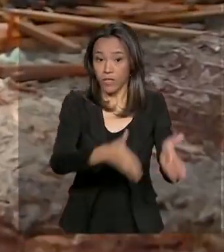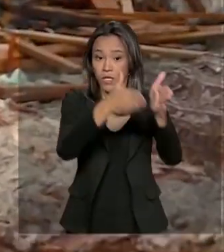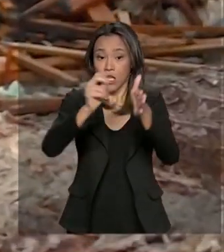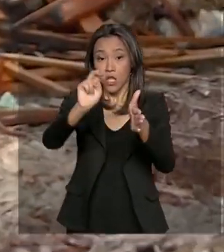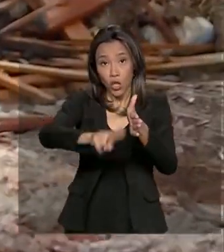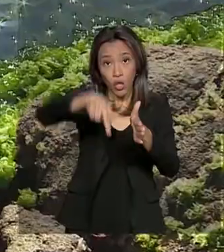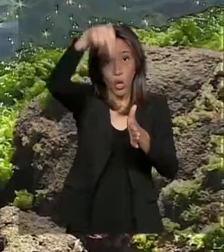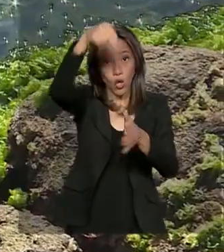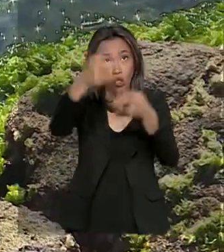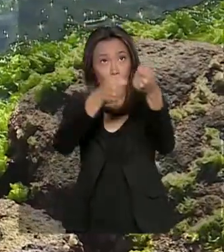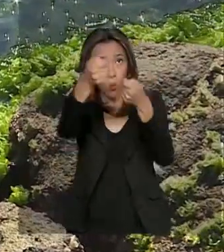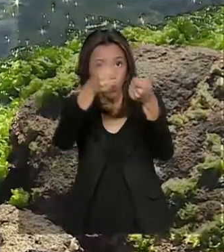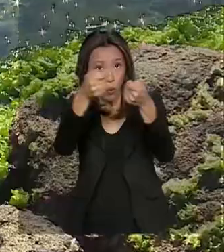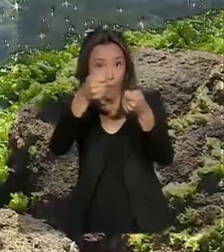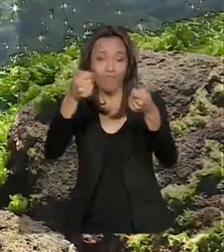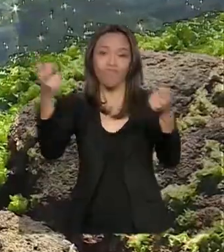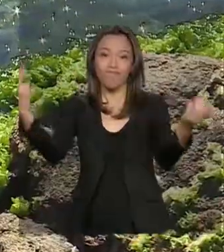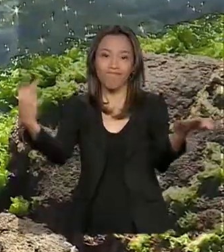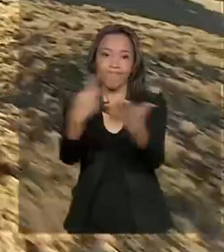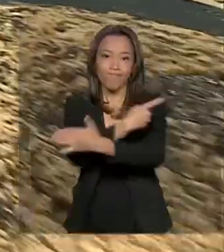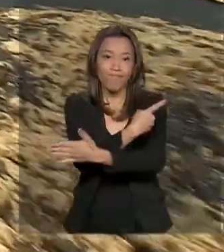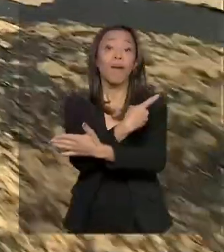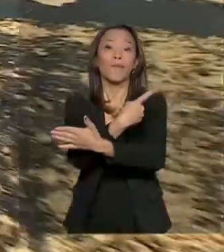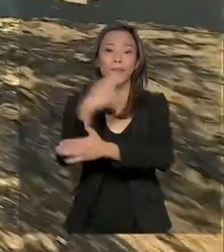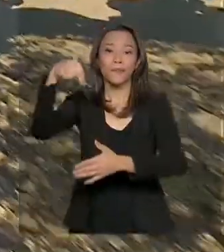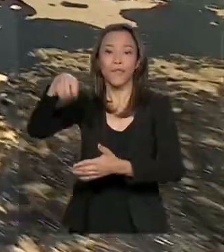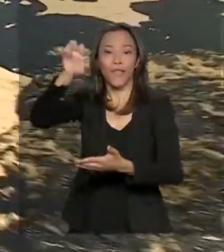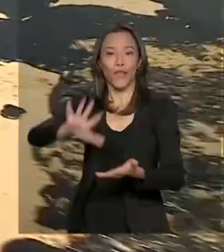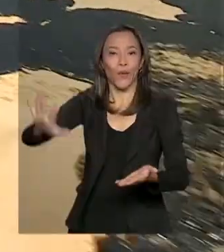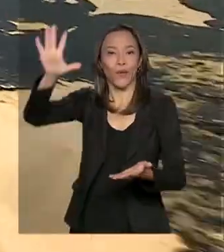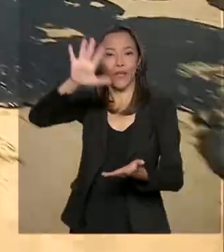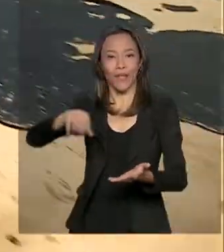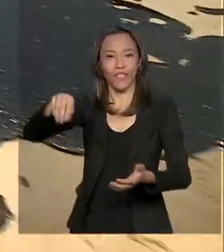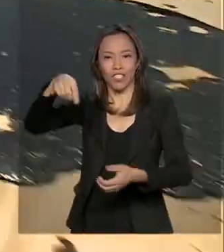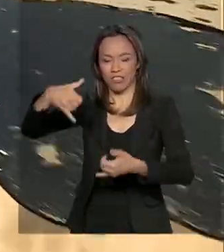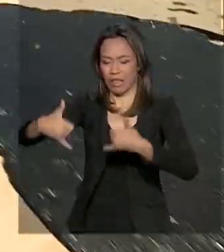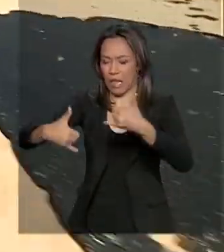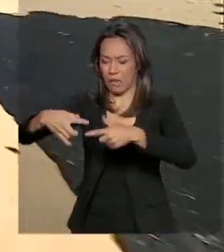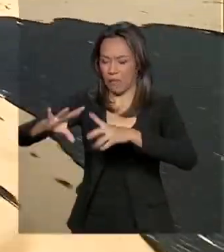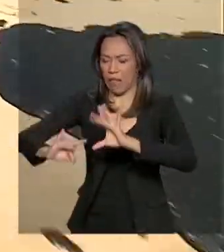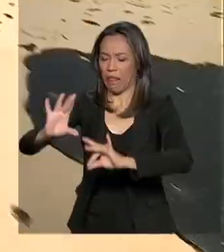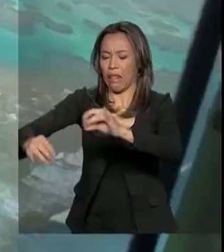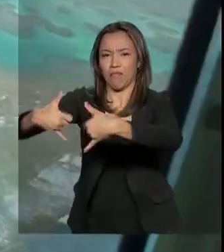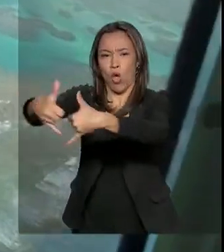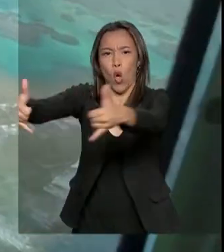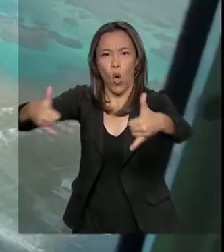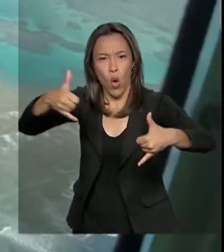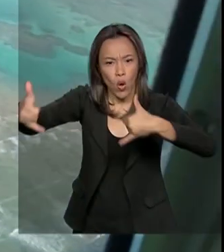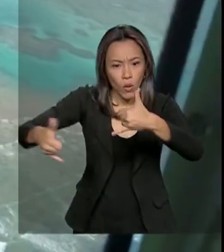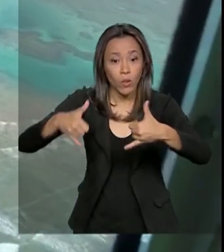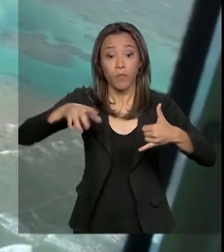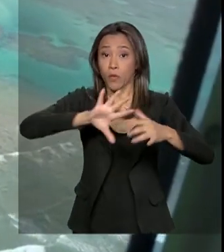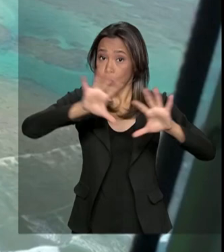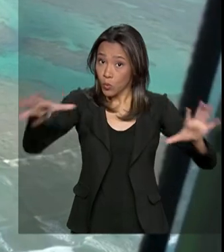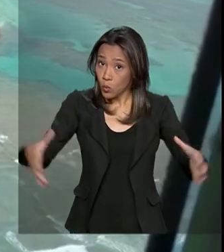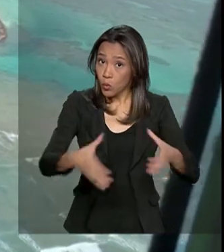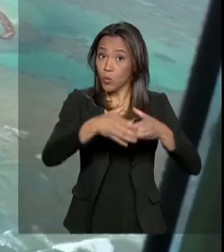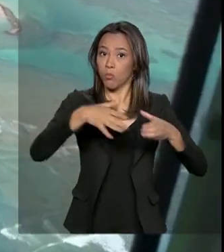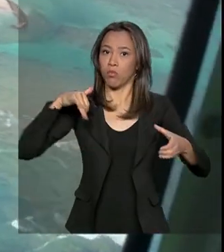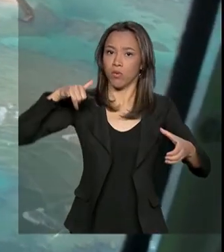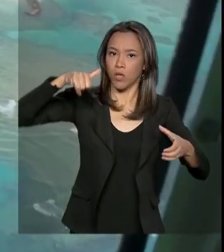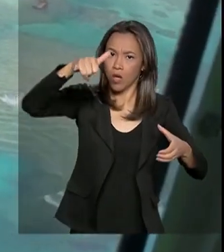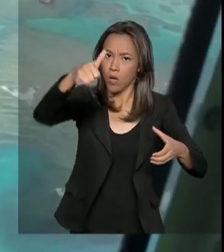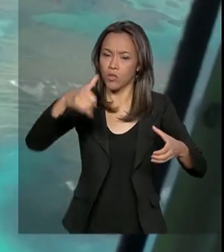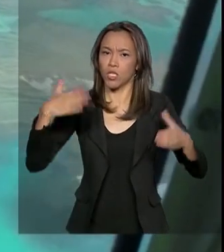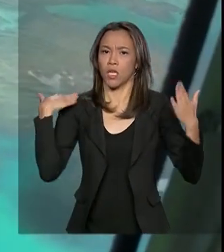normalizada, surgiram os primeiros resíduos de óleo no litoral brasileiro. Em um esforço conjunto, Marinha e Aeronáutica